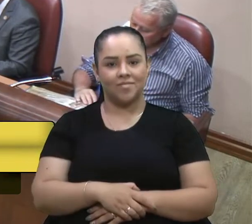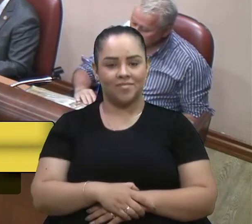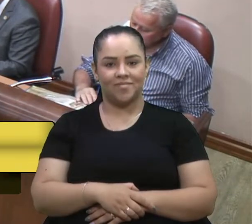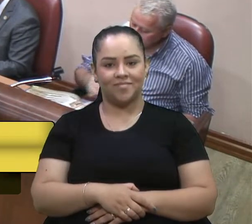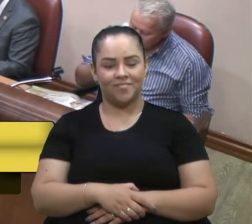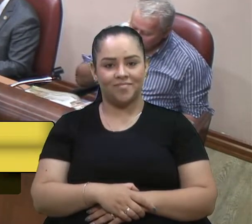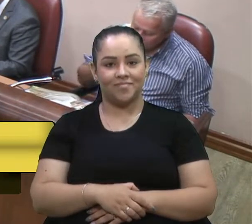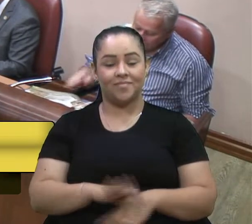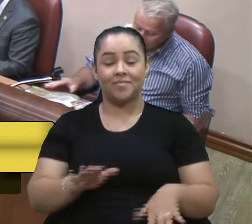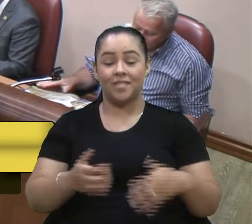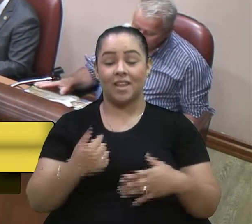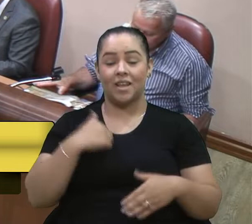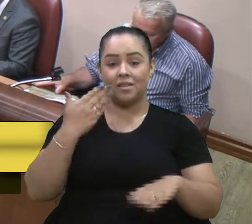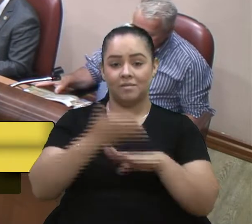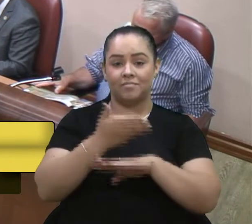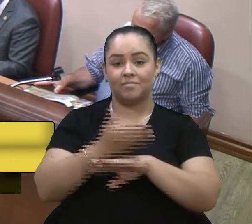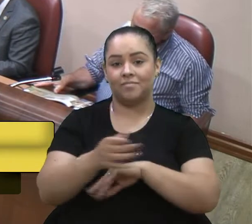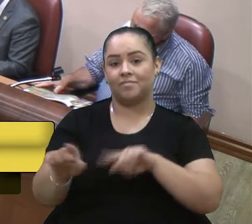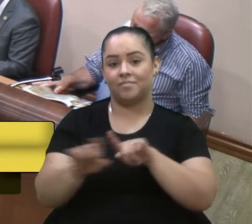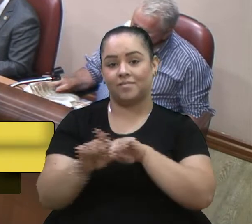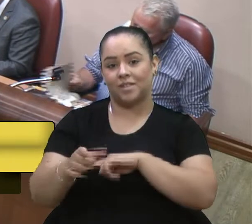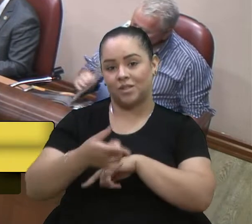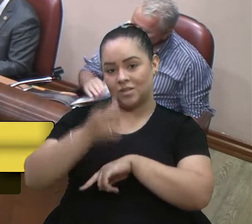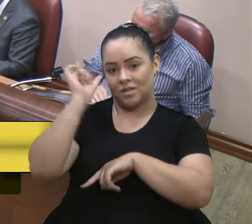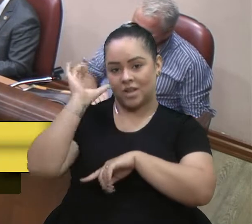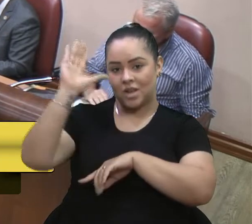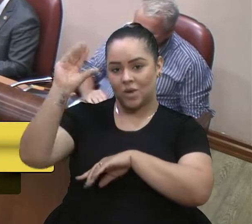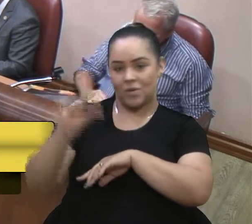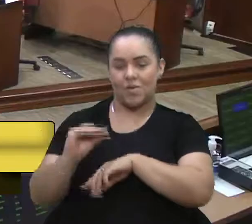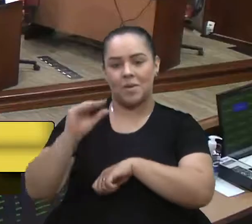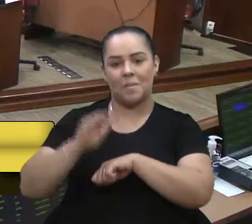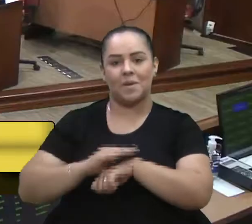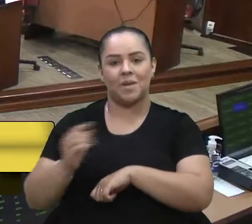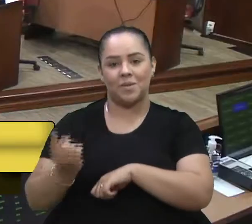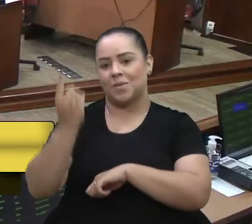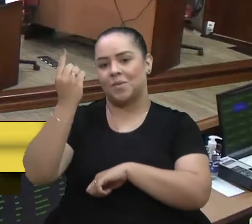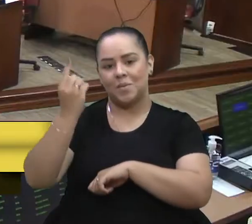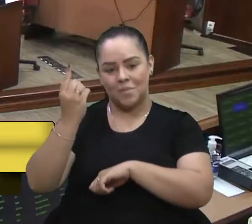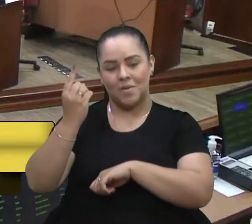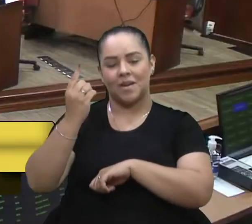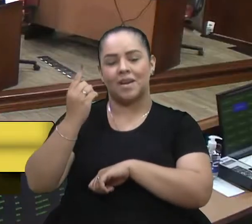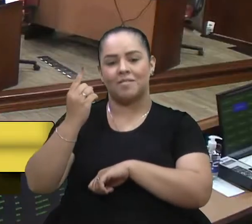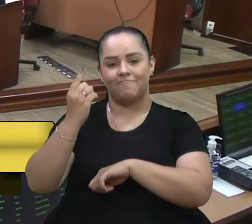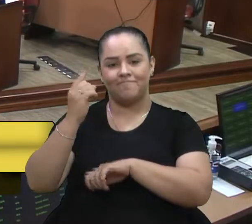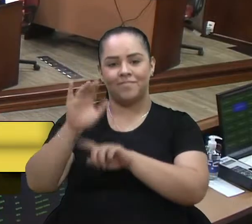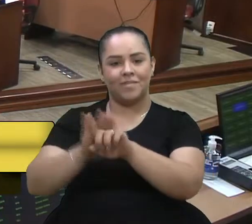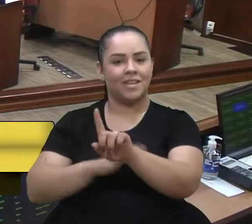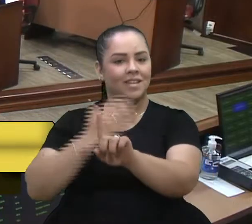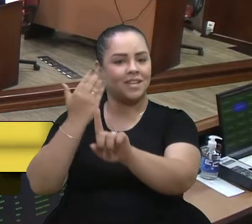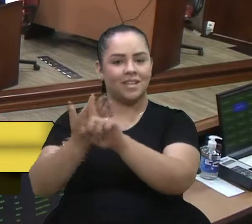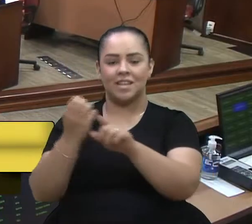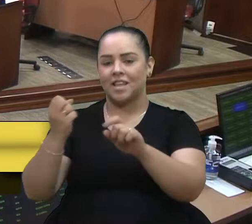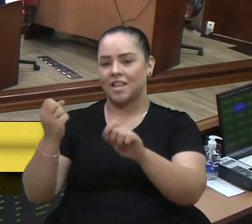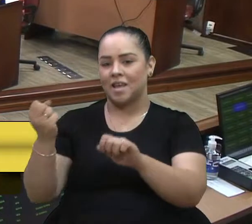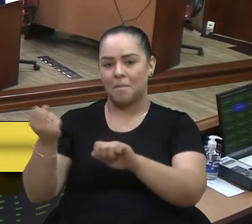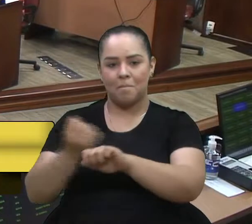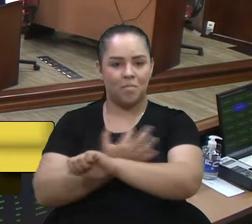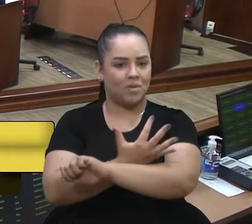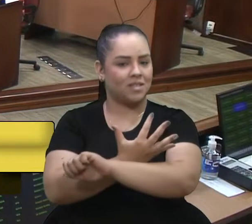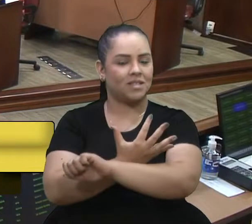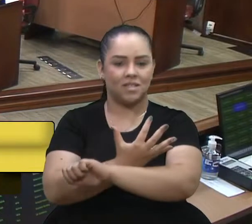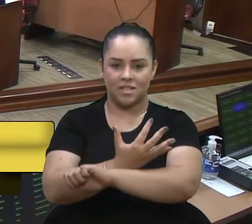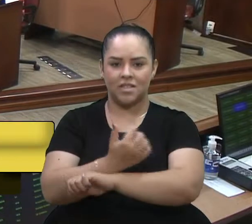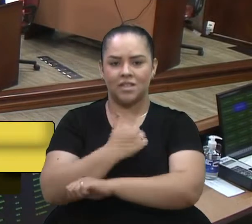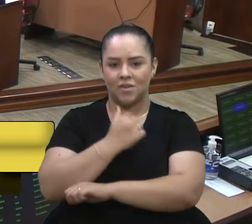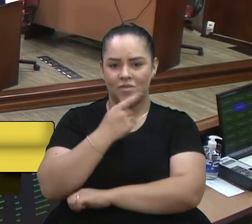Participei, tive o privilégio de participar ontem à noite também de mais uma sessão solene emocionante e eu pego a última